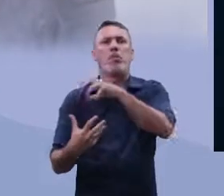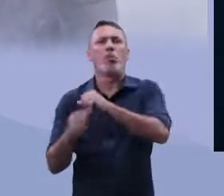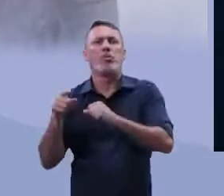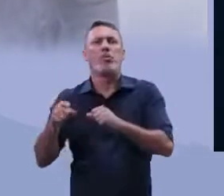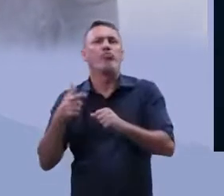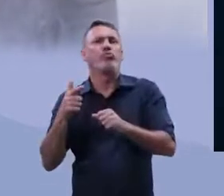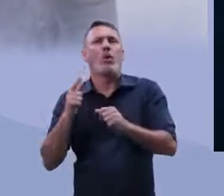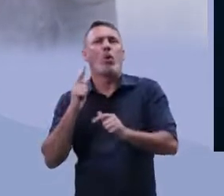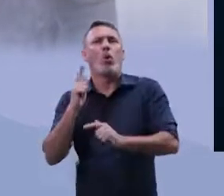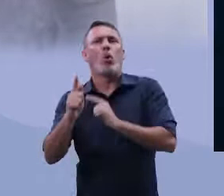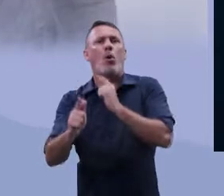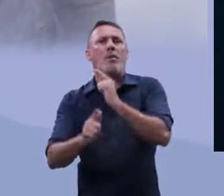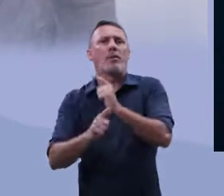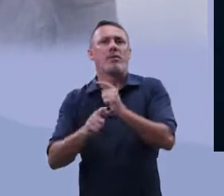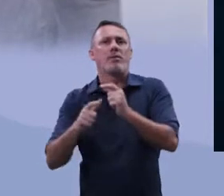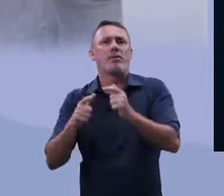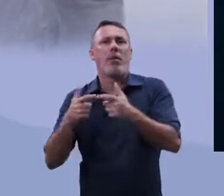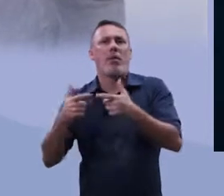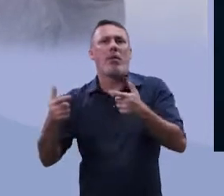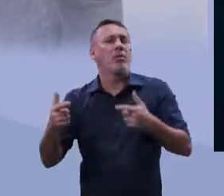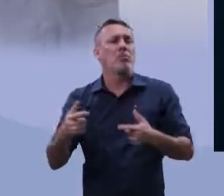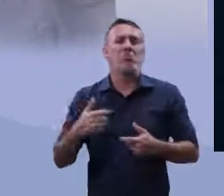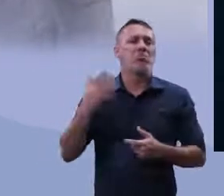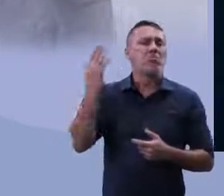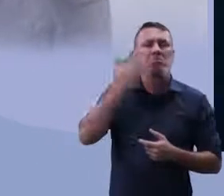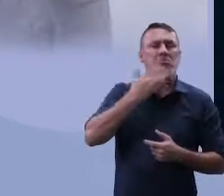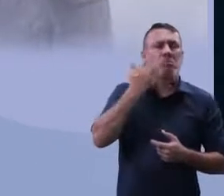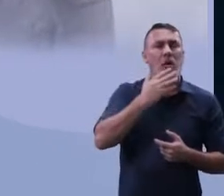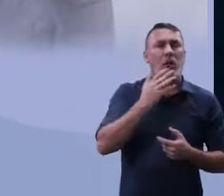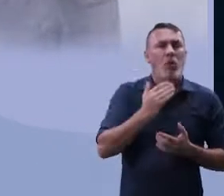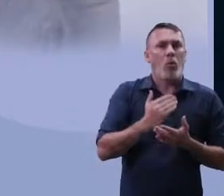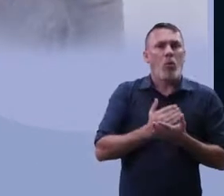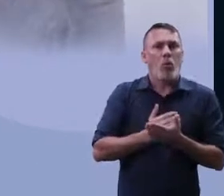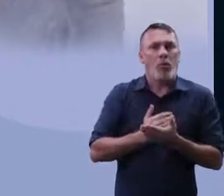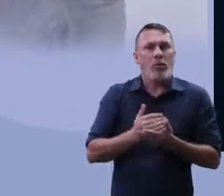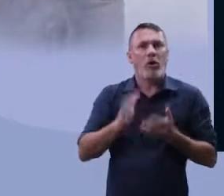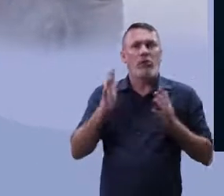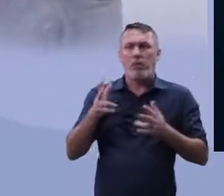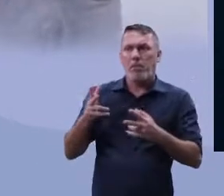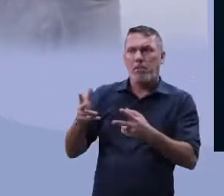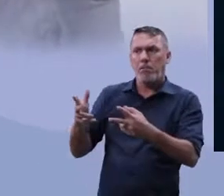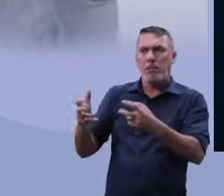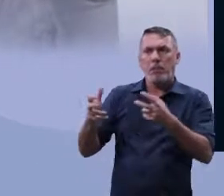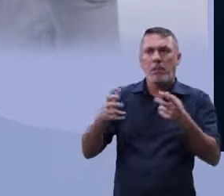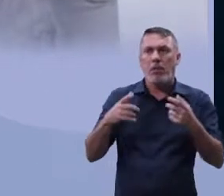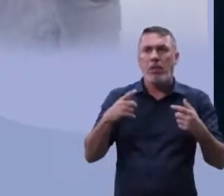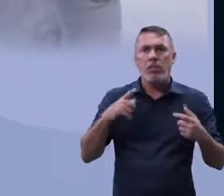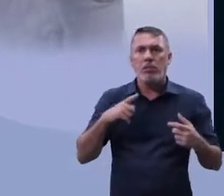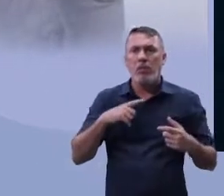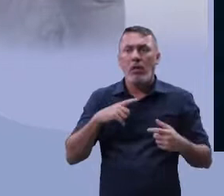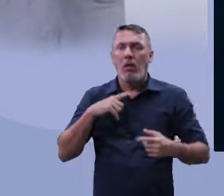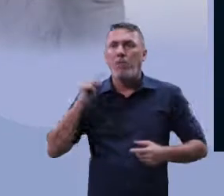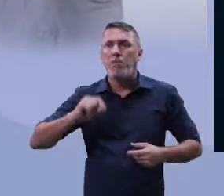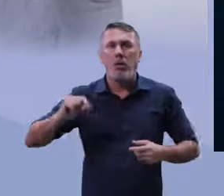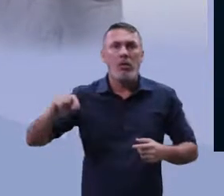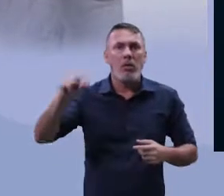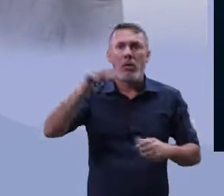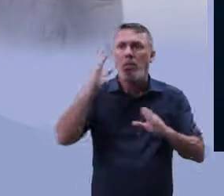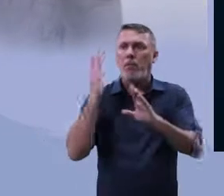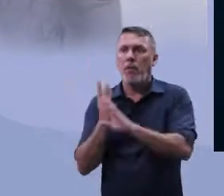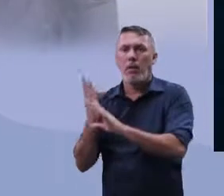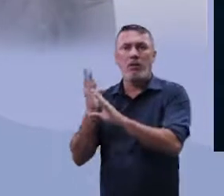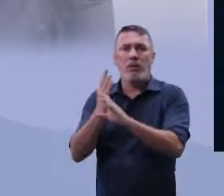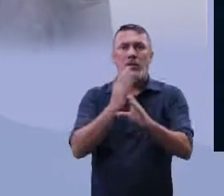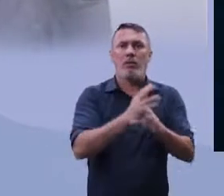não havia tanta evidência. mas, a partir do momento em que nós temos uma globalização acontecendo de forma mais efetiva,